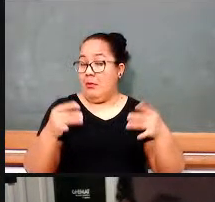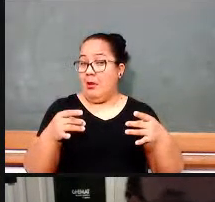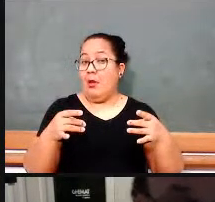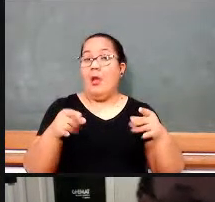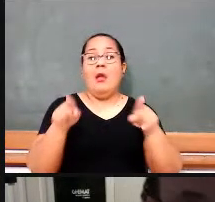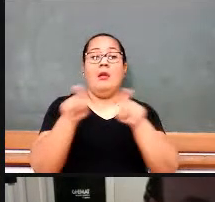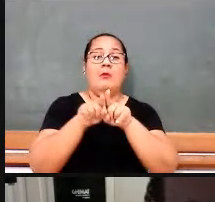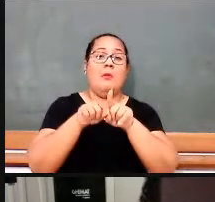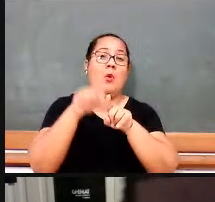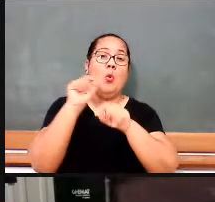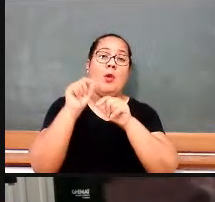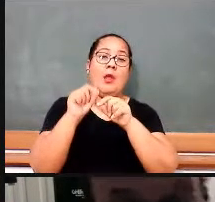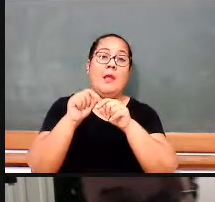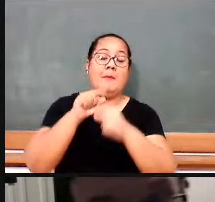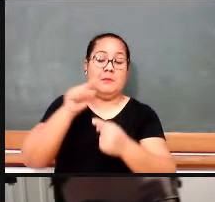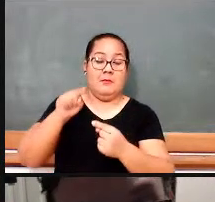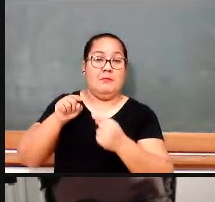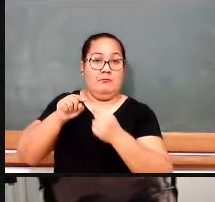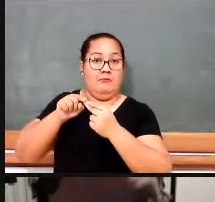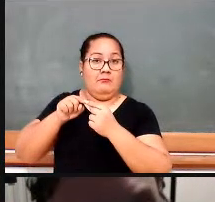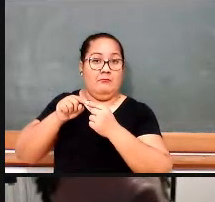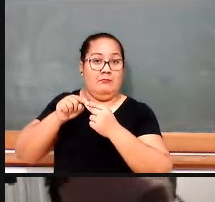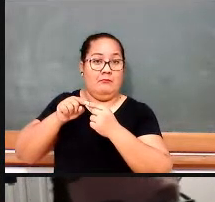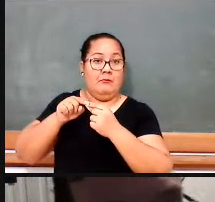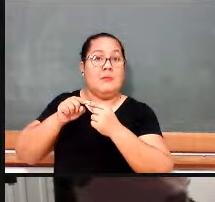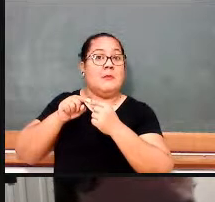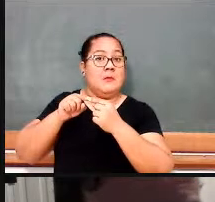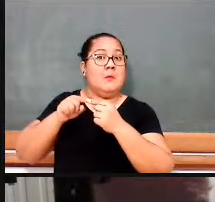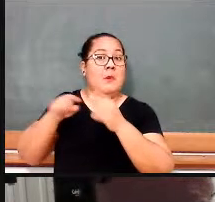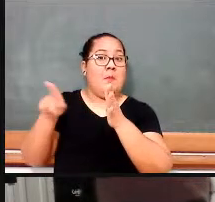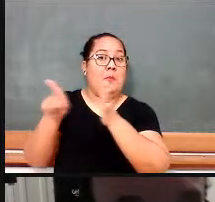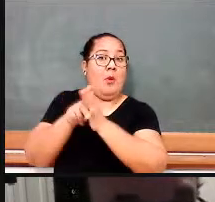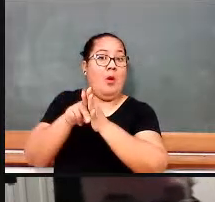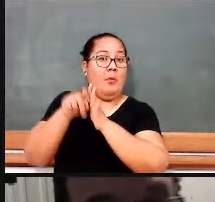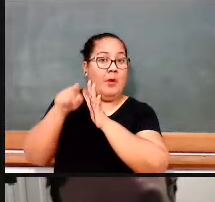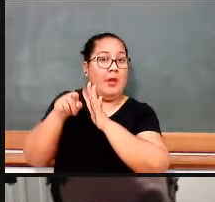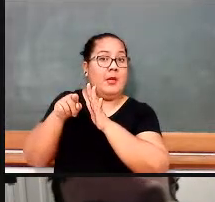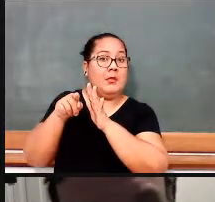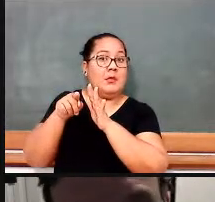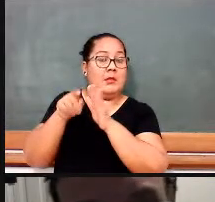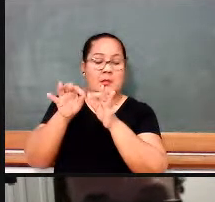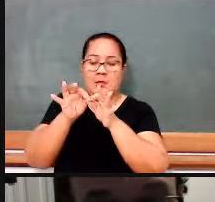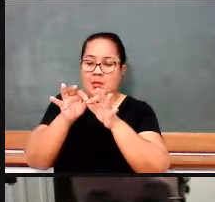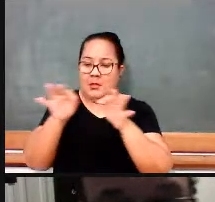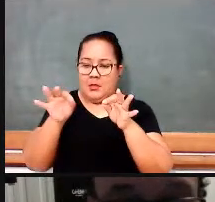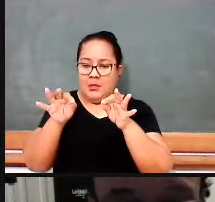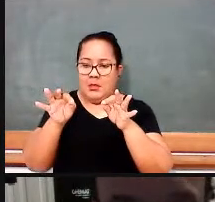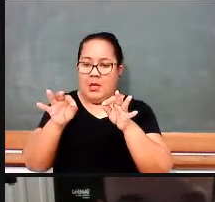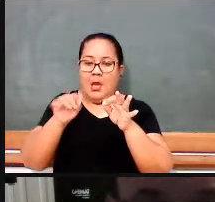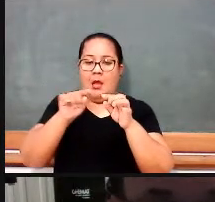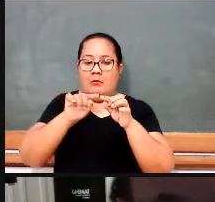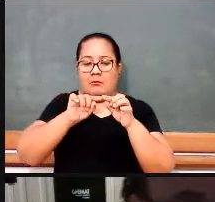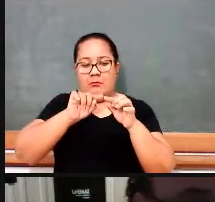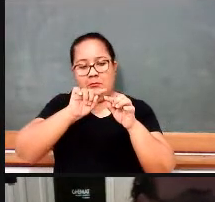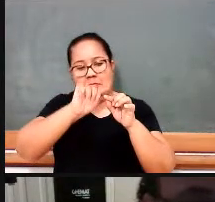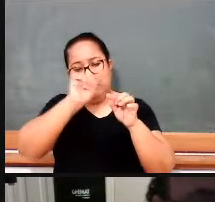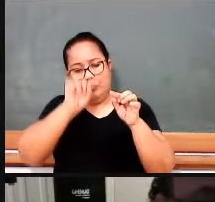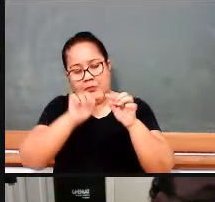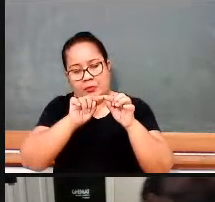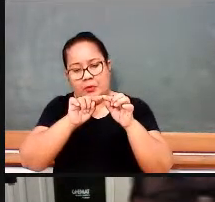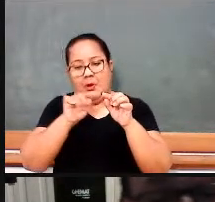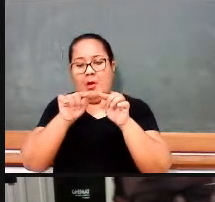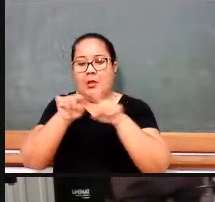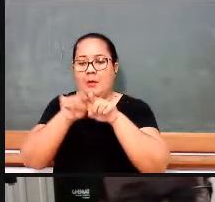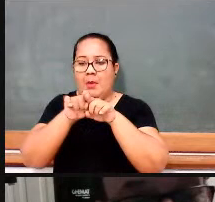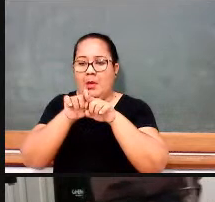um processo de aplicação prática no âmbito da própria geometria, determinar a medida de dois arcos, do mesmo círculo, de